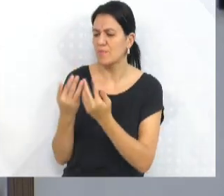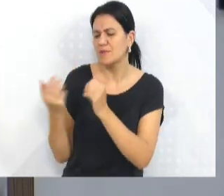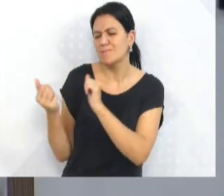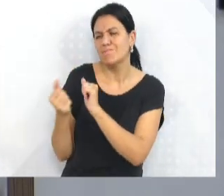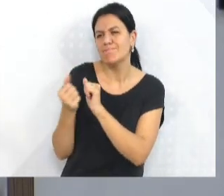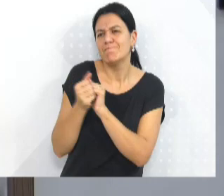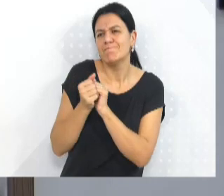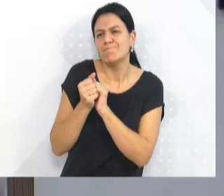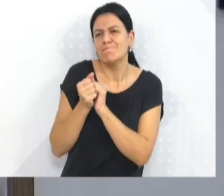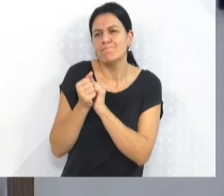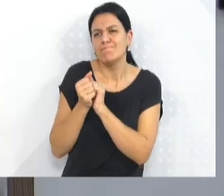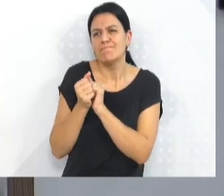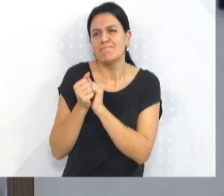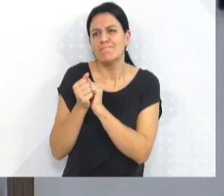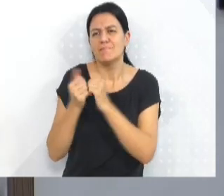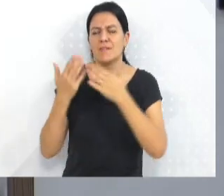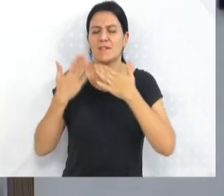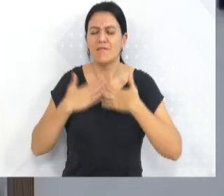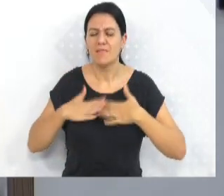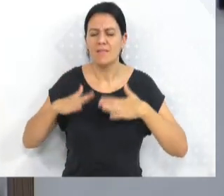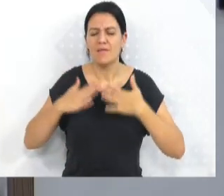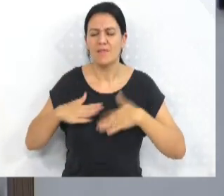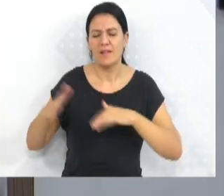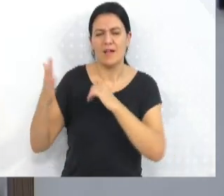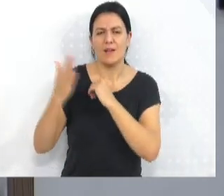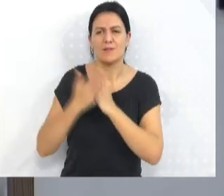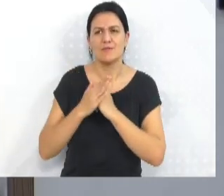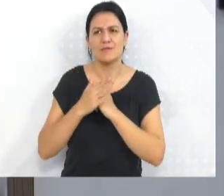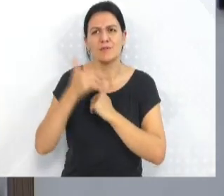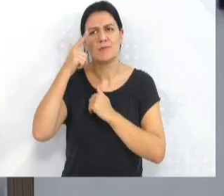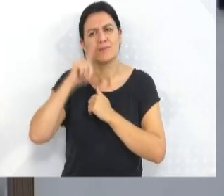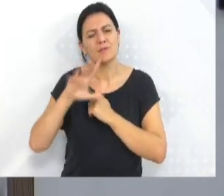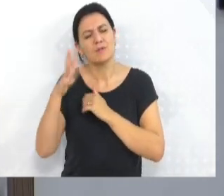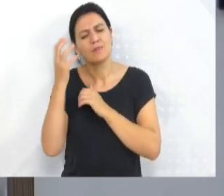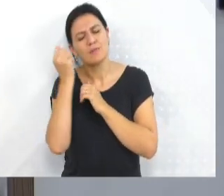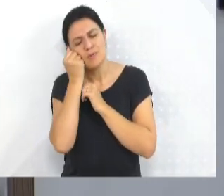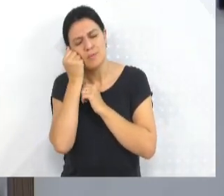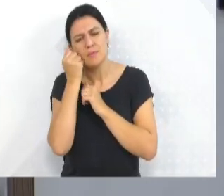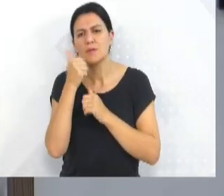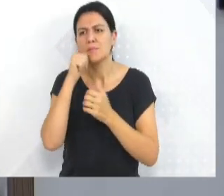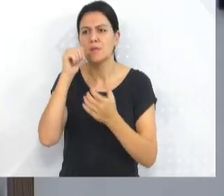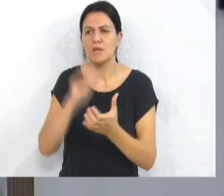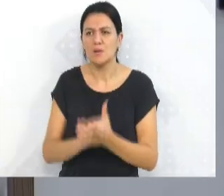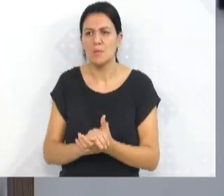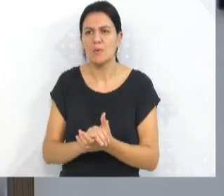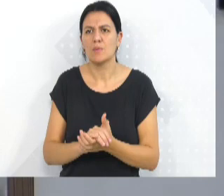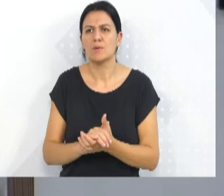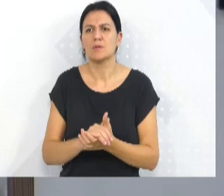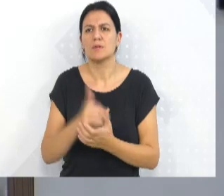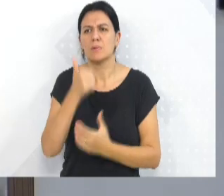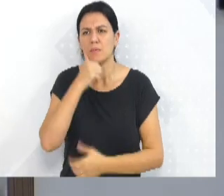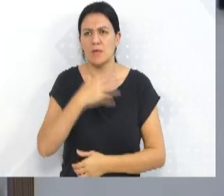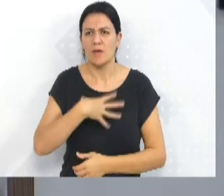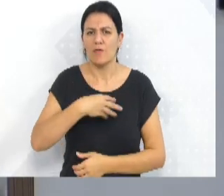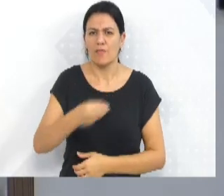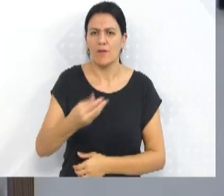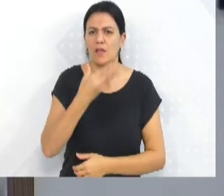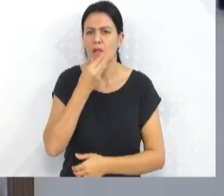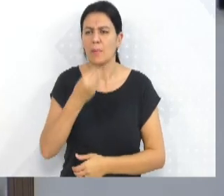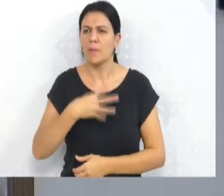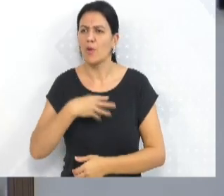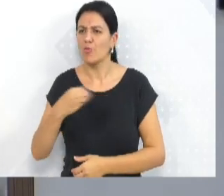o dom, aquele descanso, aquele alívio para a gente poder dormir tranquilo, minha esposa, minha filha, meu filho está aí do lado também, eu fico caçula.